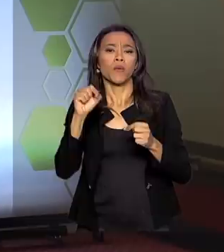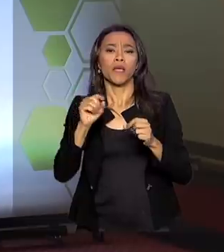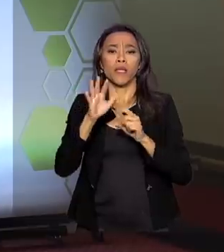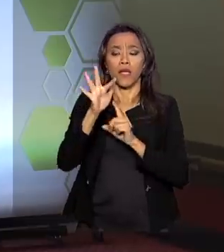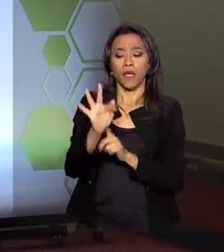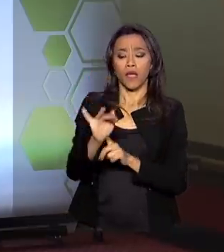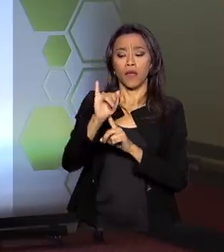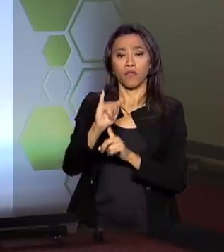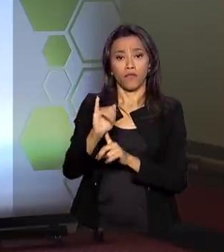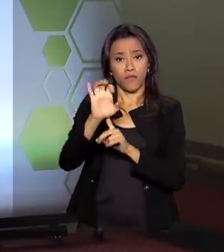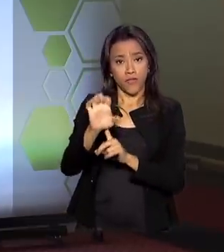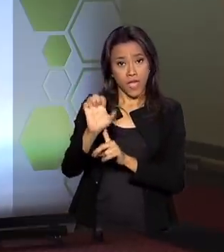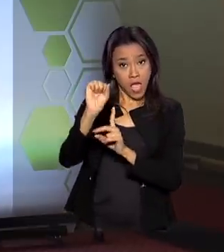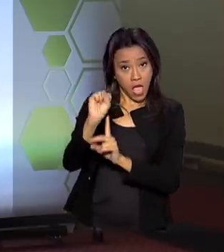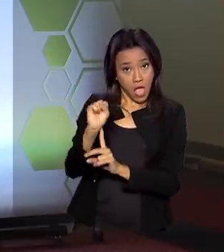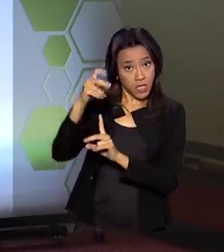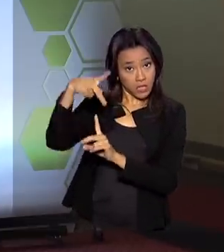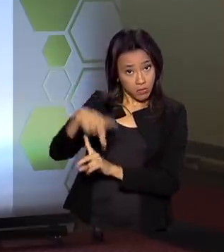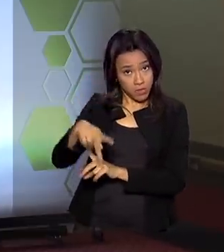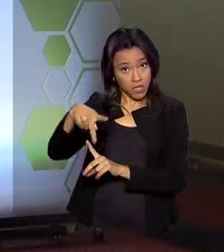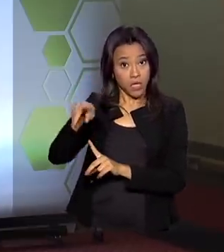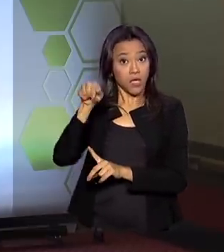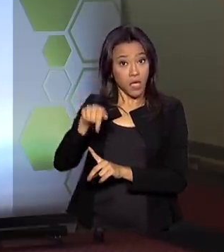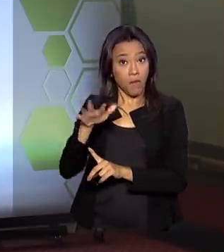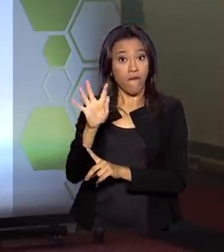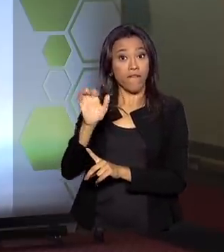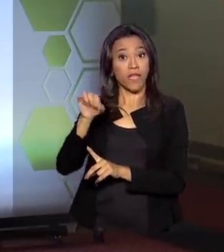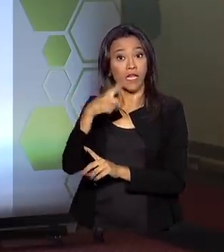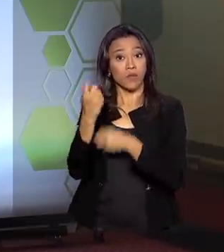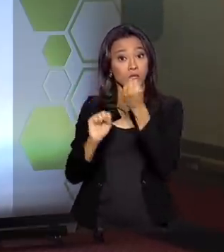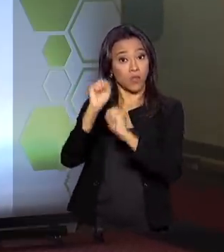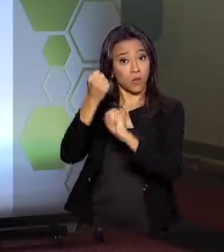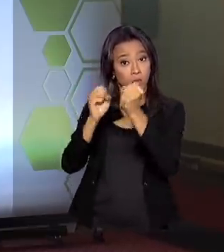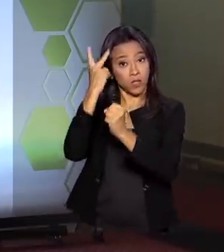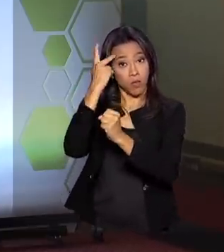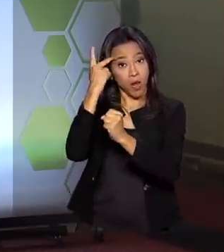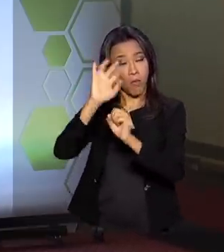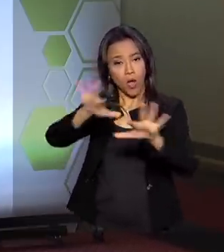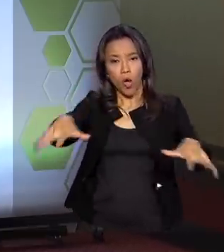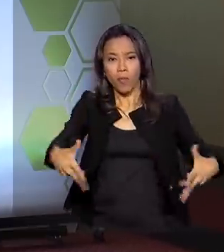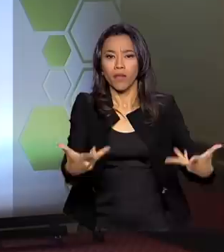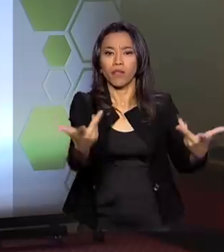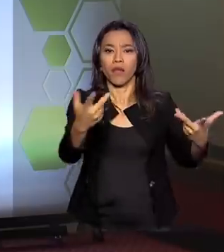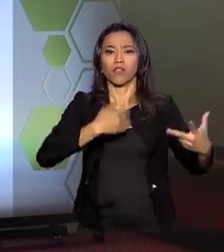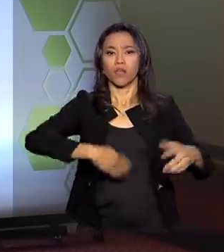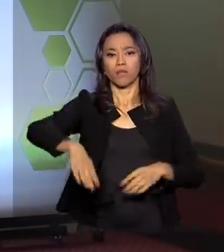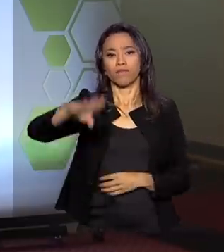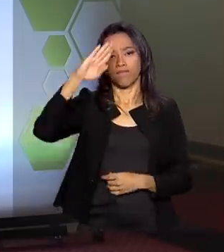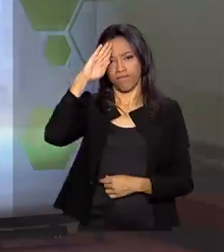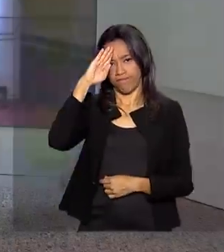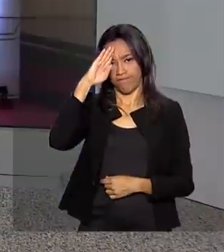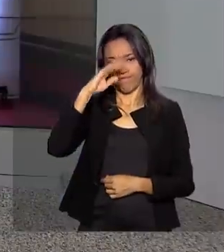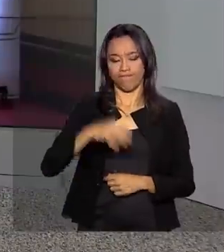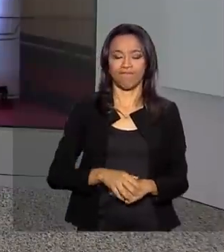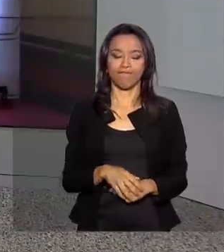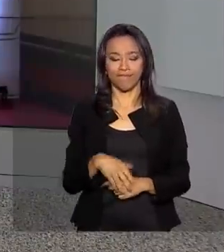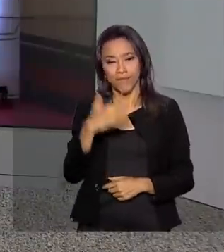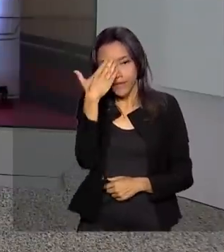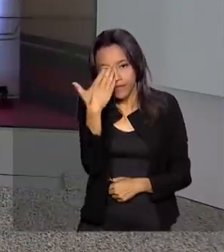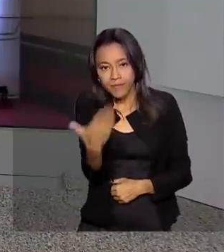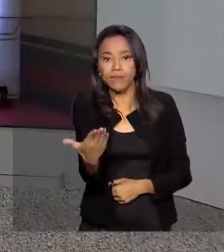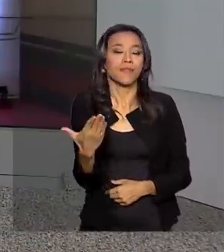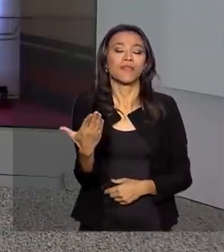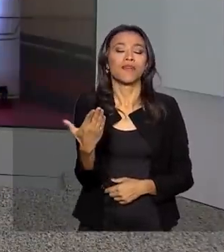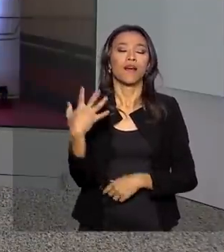Federação das Indústrias do Estado de São Paulo, para uma homenagem às Forças Armadas. Renata. Obrigada,